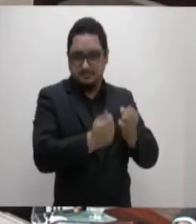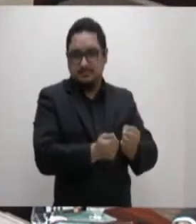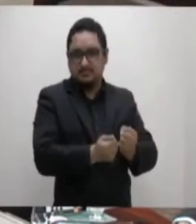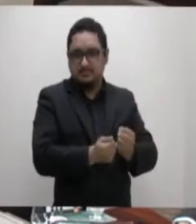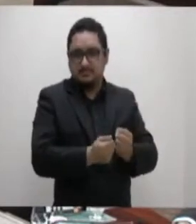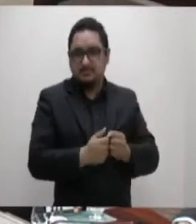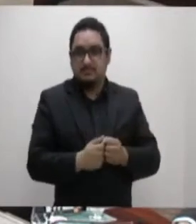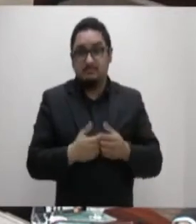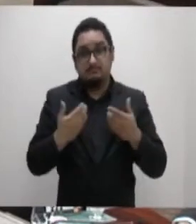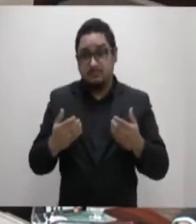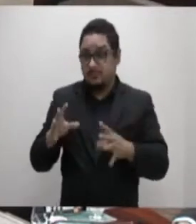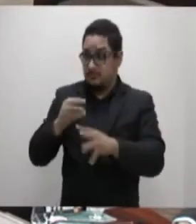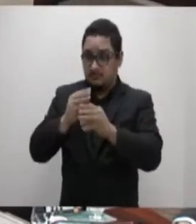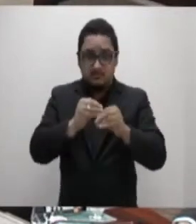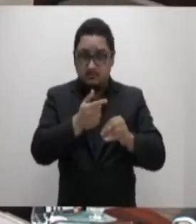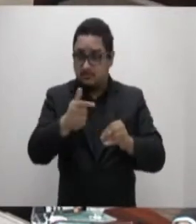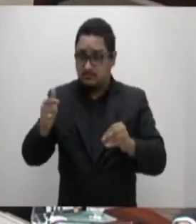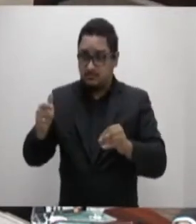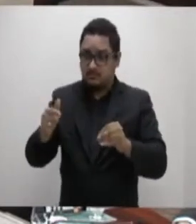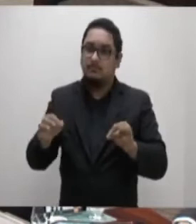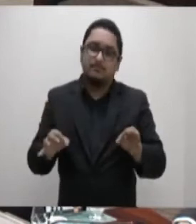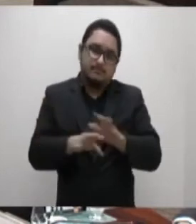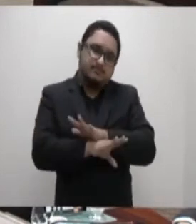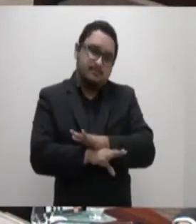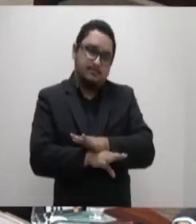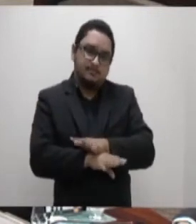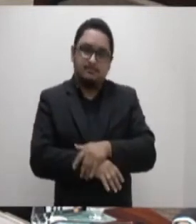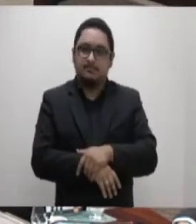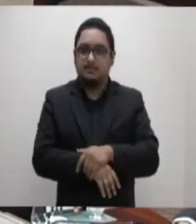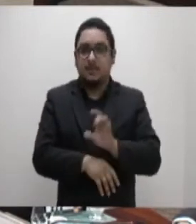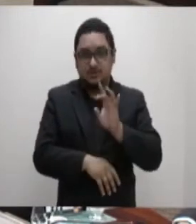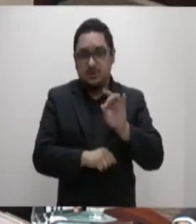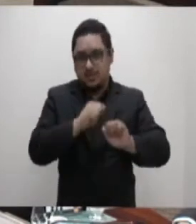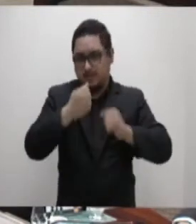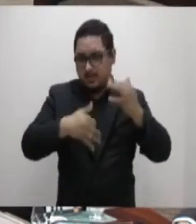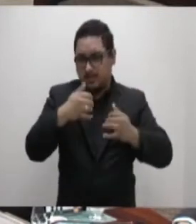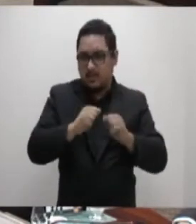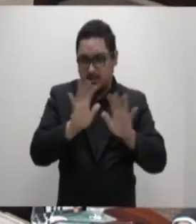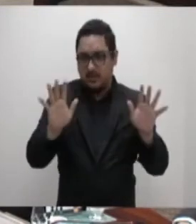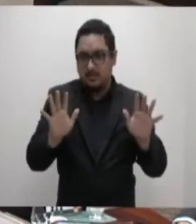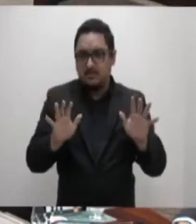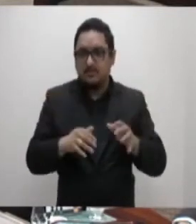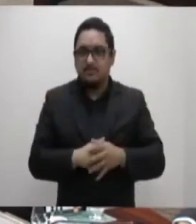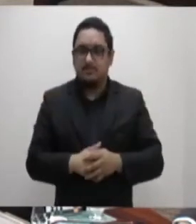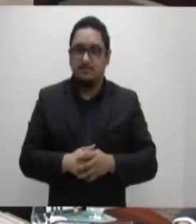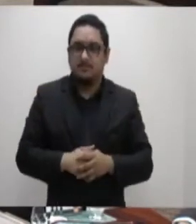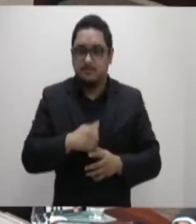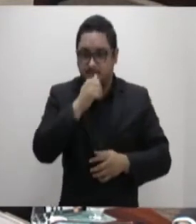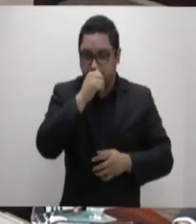Não tendo mais nenhuma parte, presidente, eu vou fazer o fechamento, só para deixar um pouco mais exemplificado a minha fala,